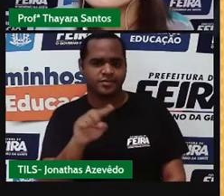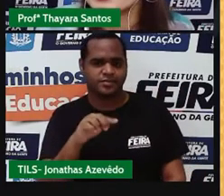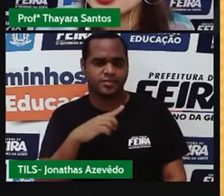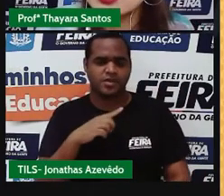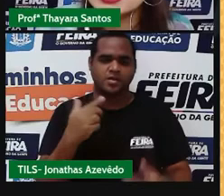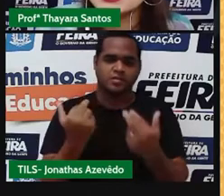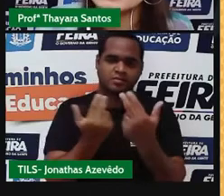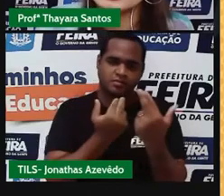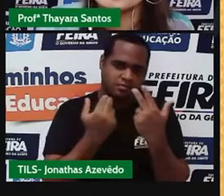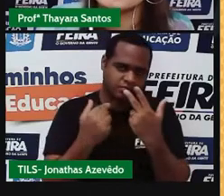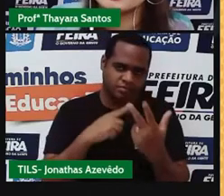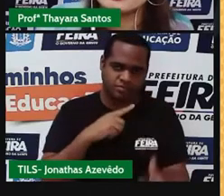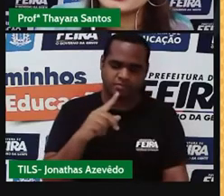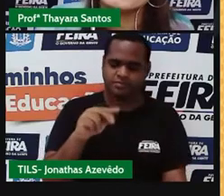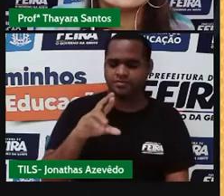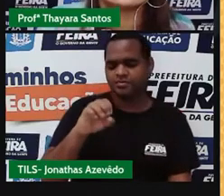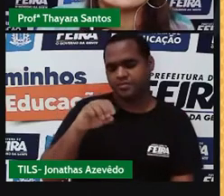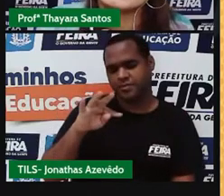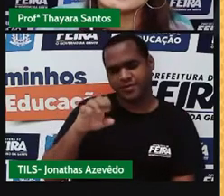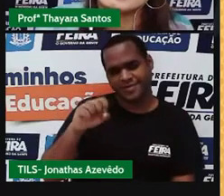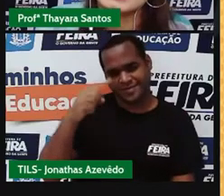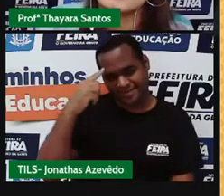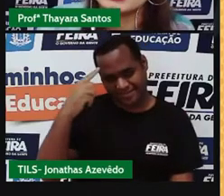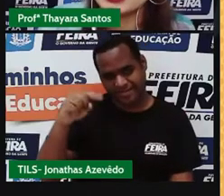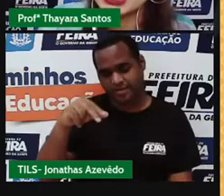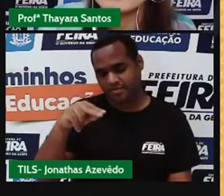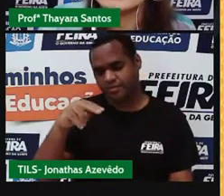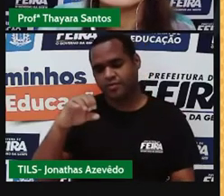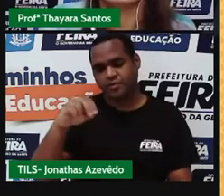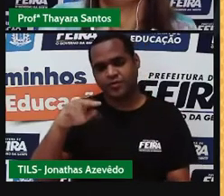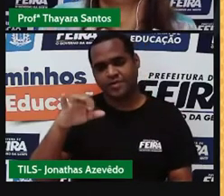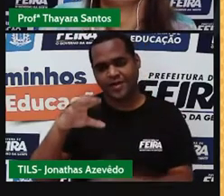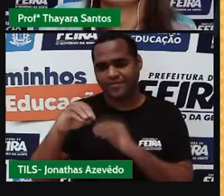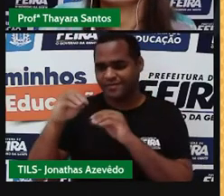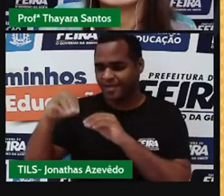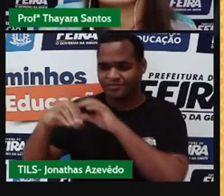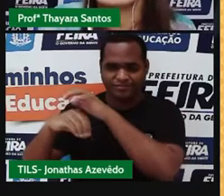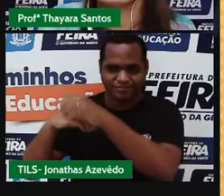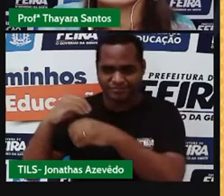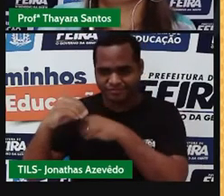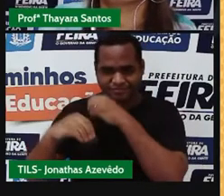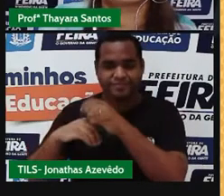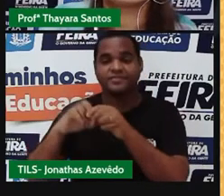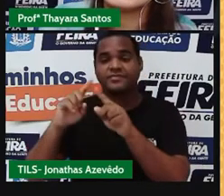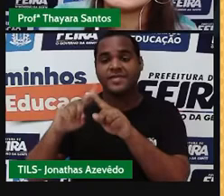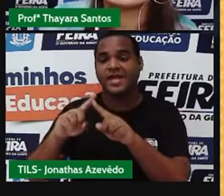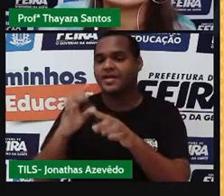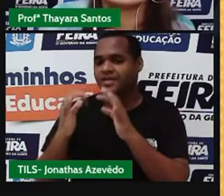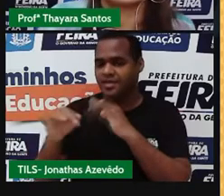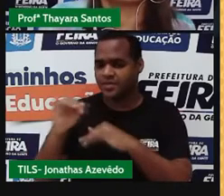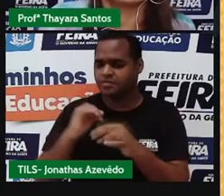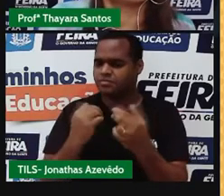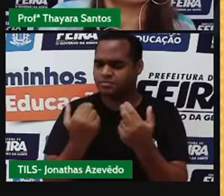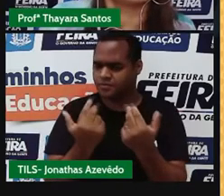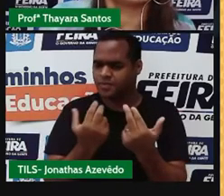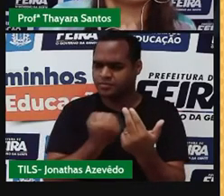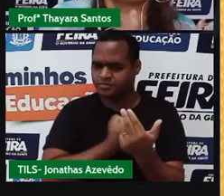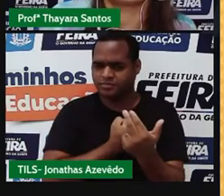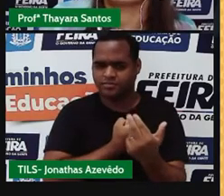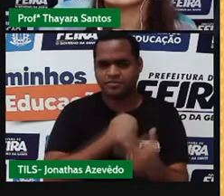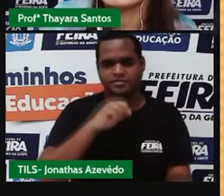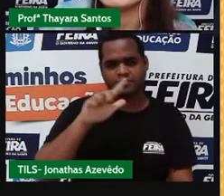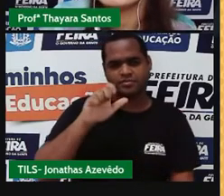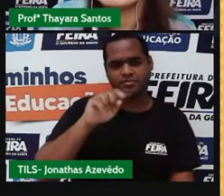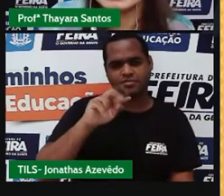ao número de prótons que existe no núcleo daquele elemento químico e também vai ser igual ao número de elétrons que existe